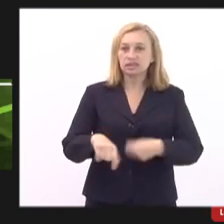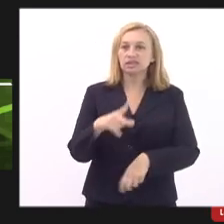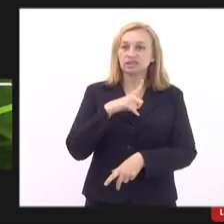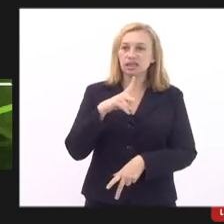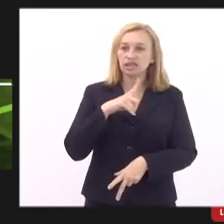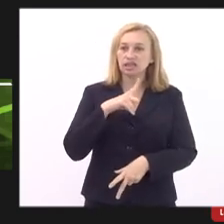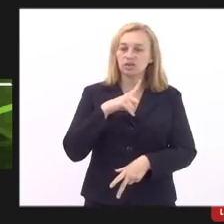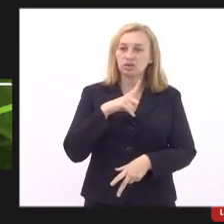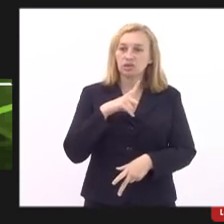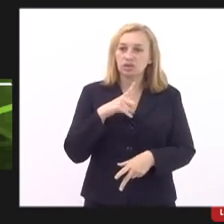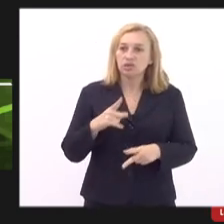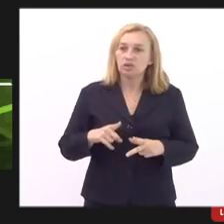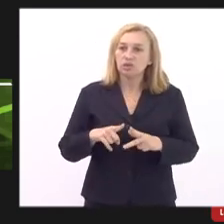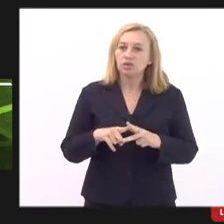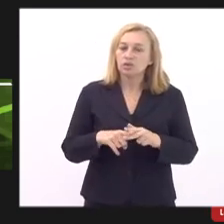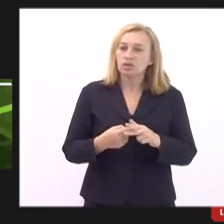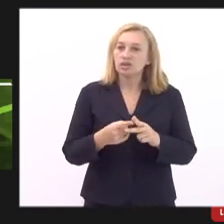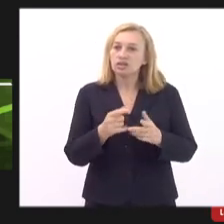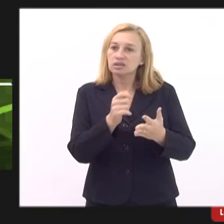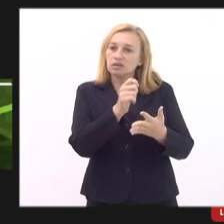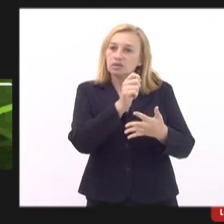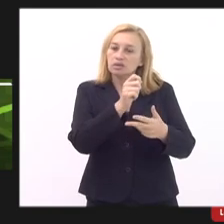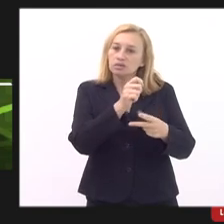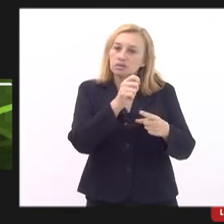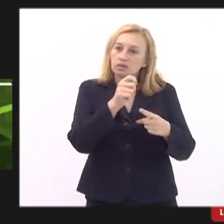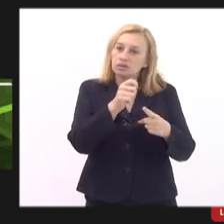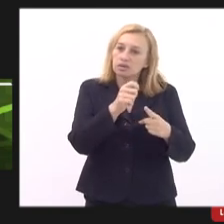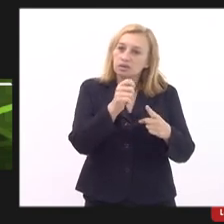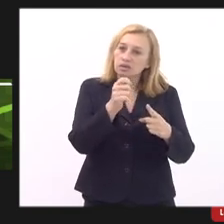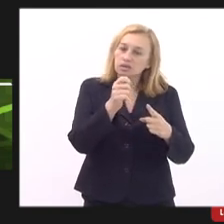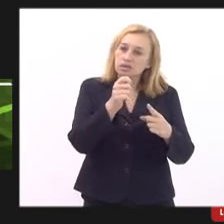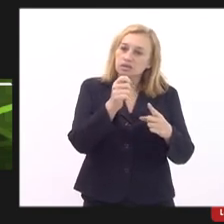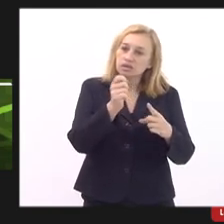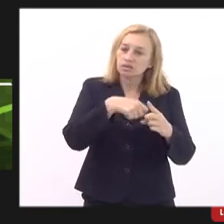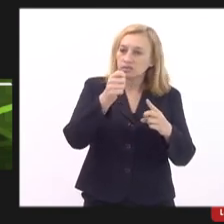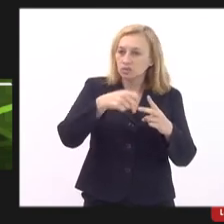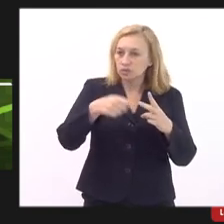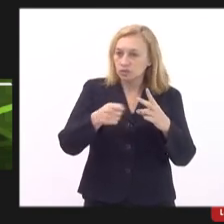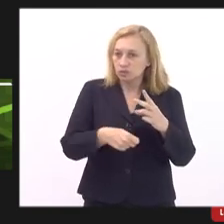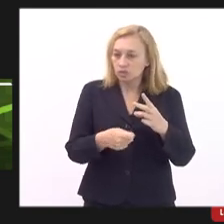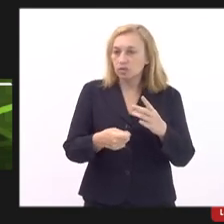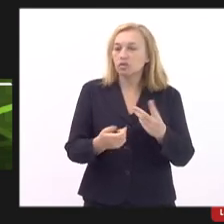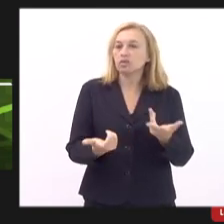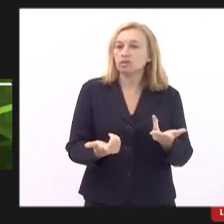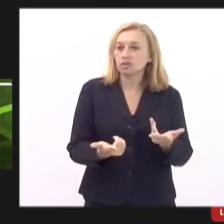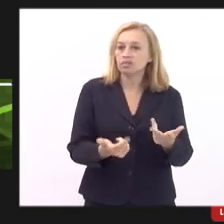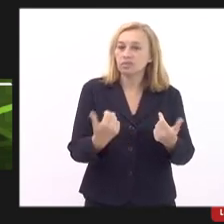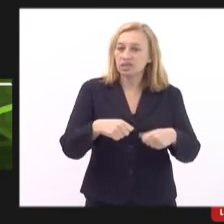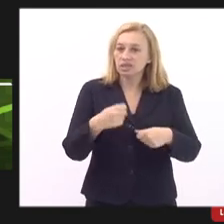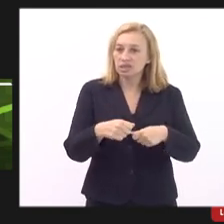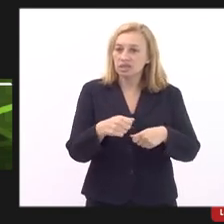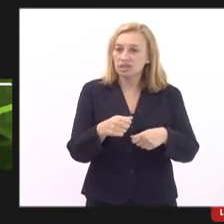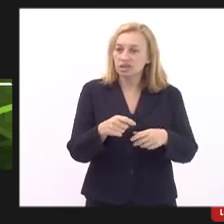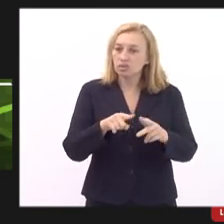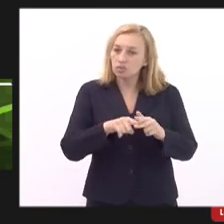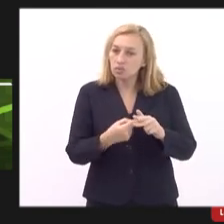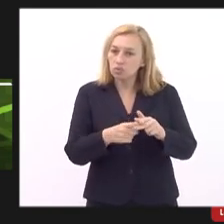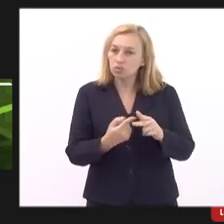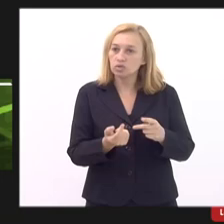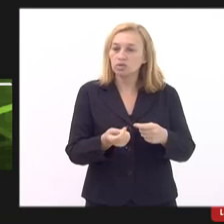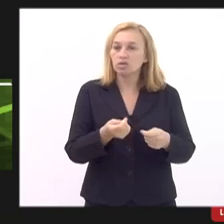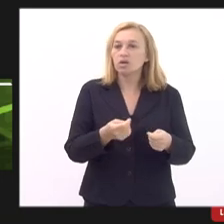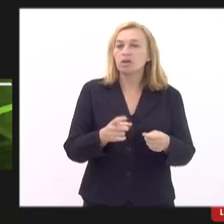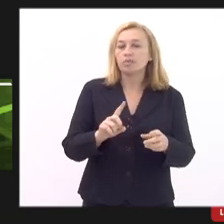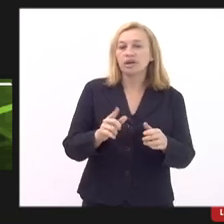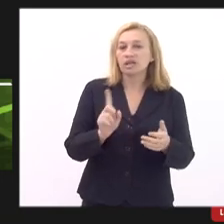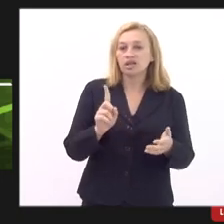atualização mensal desses recursos para que o diretor não caia no problema que hoje a maioria